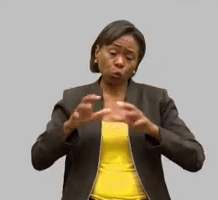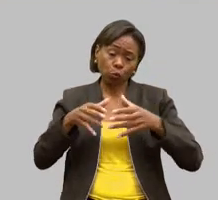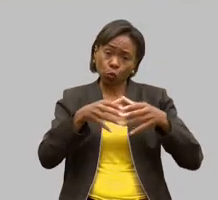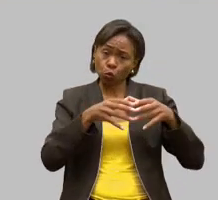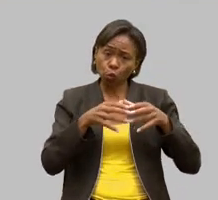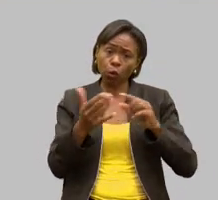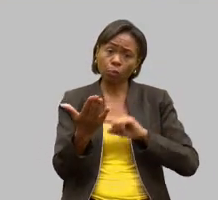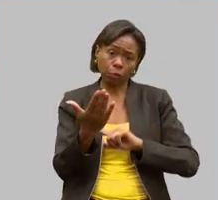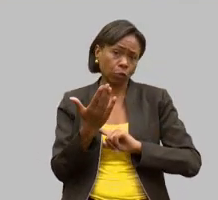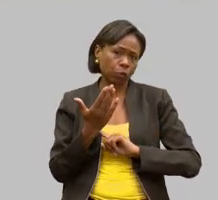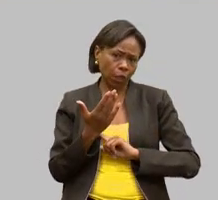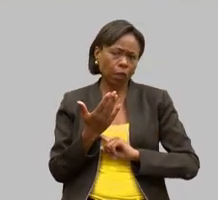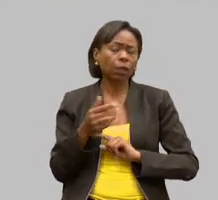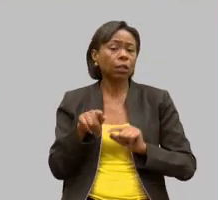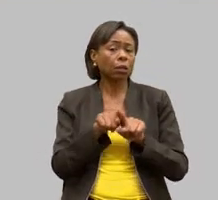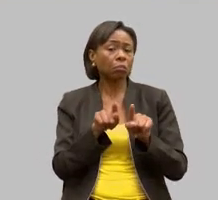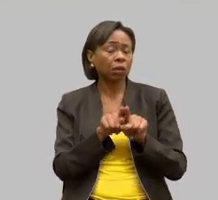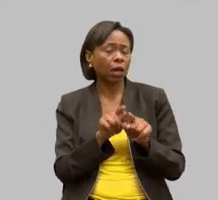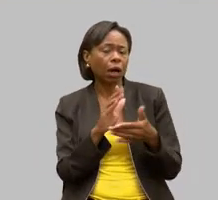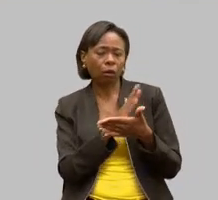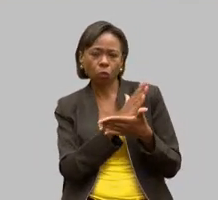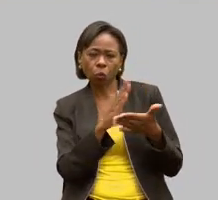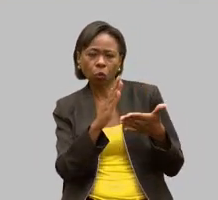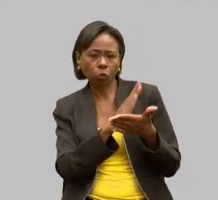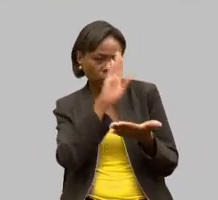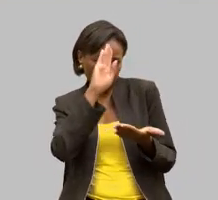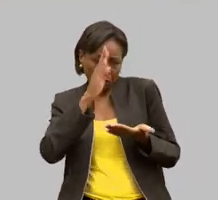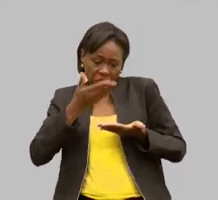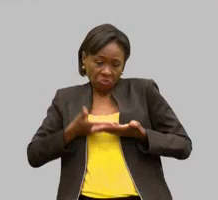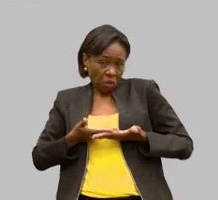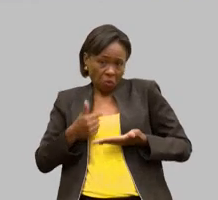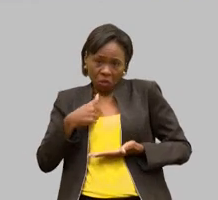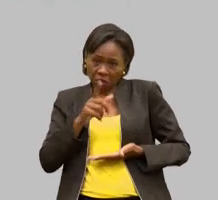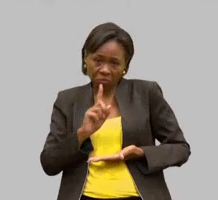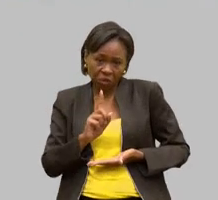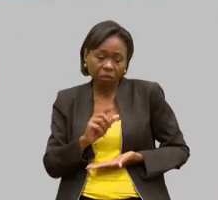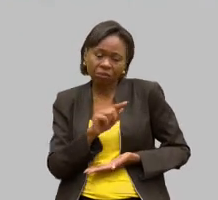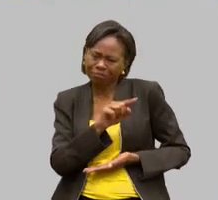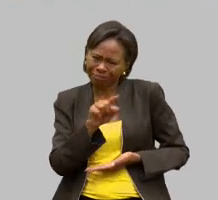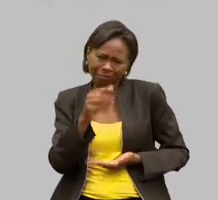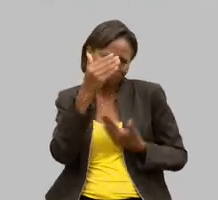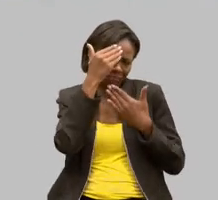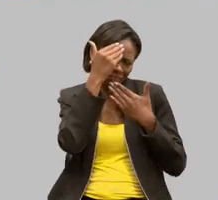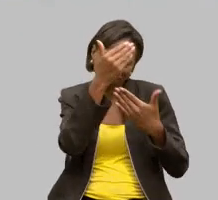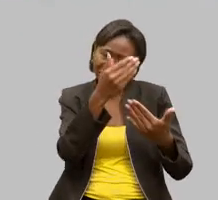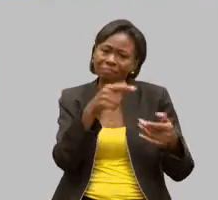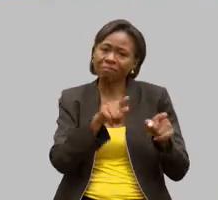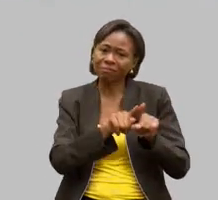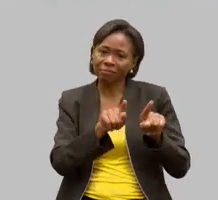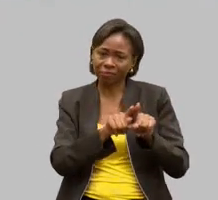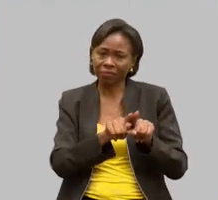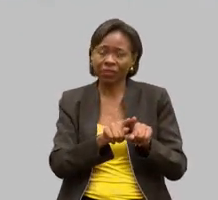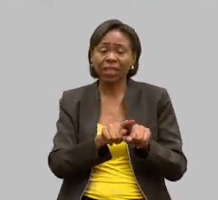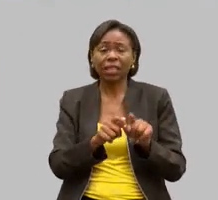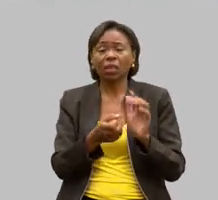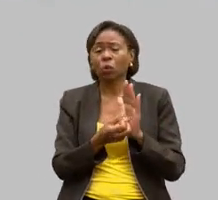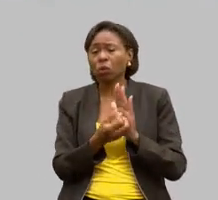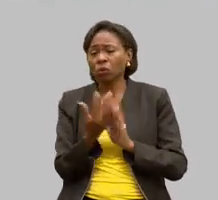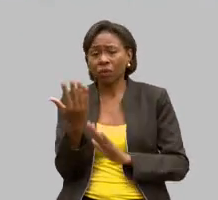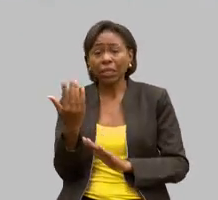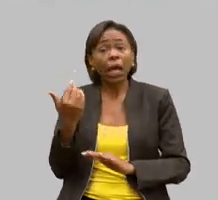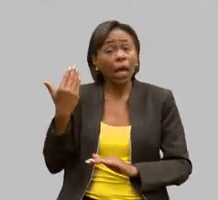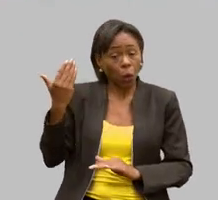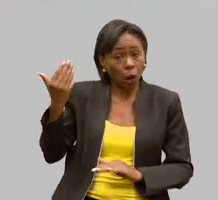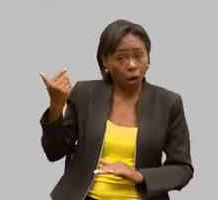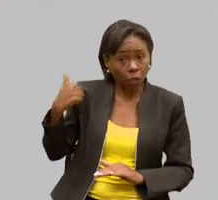até aquele que não acreditou em mim, até aquele muito das vezes, Tereza, quando fui tirar carteira,